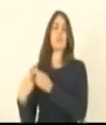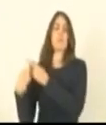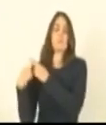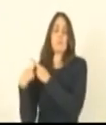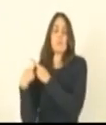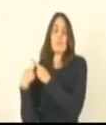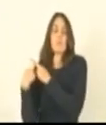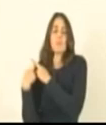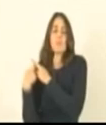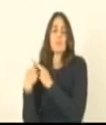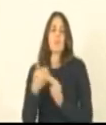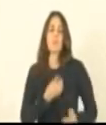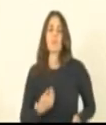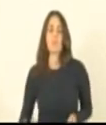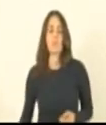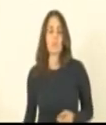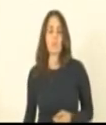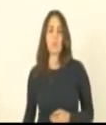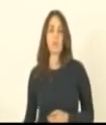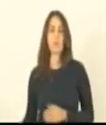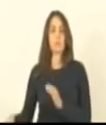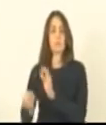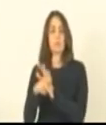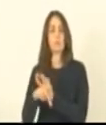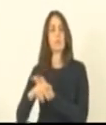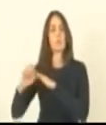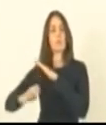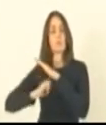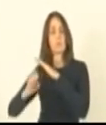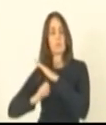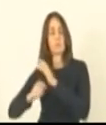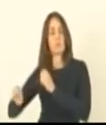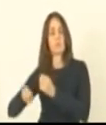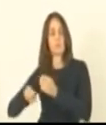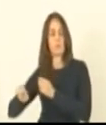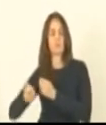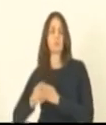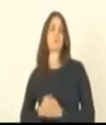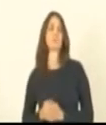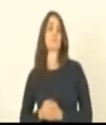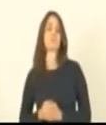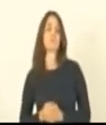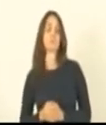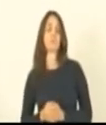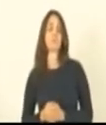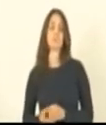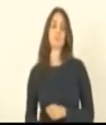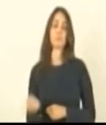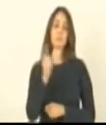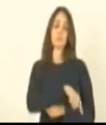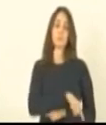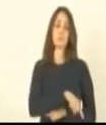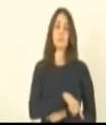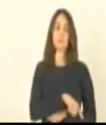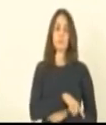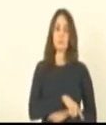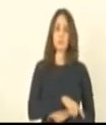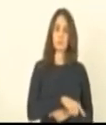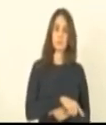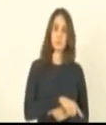do governo e da agência reguladora no caso no caso da